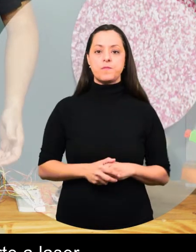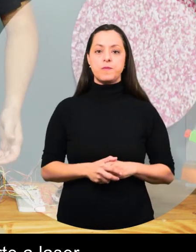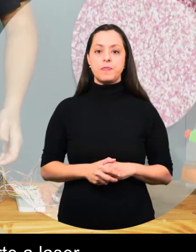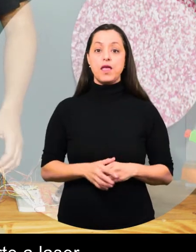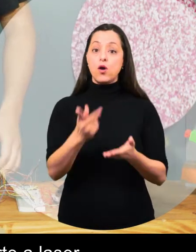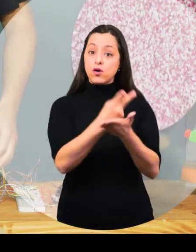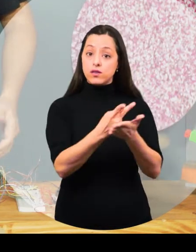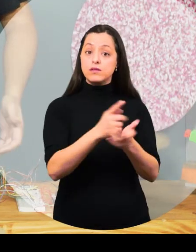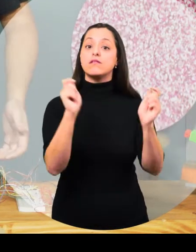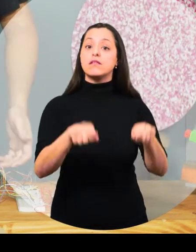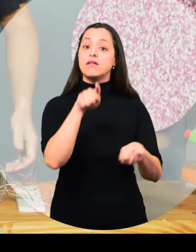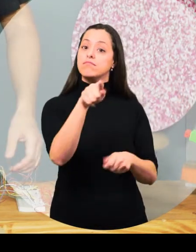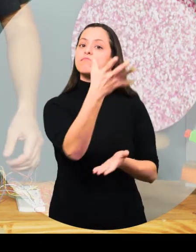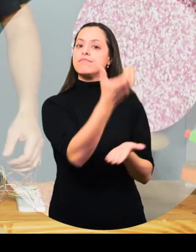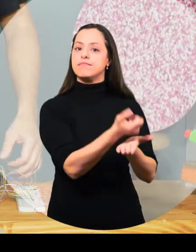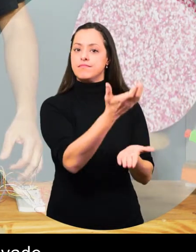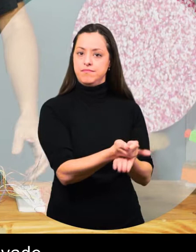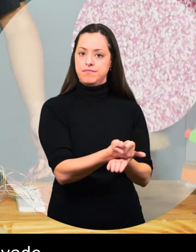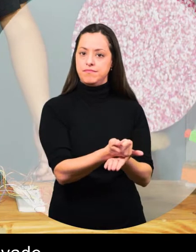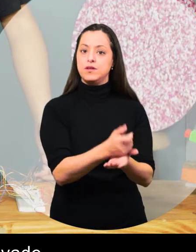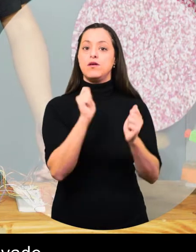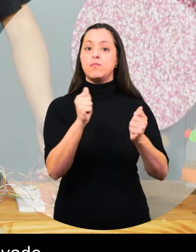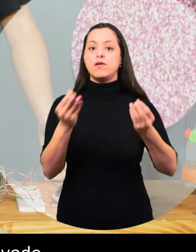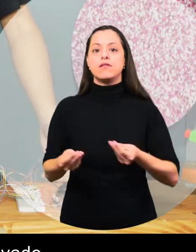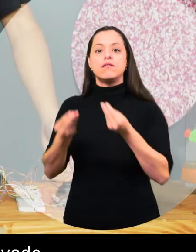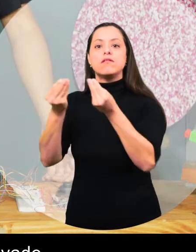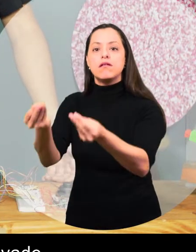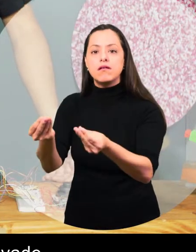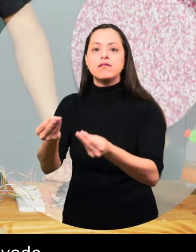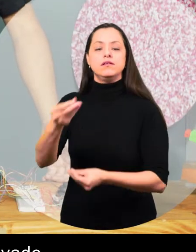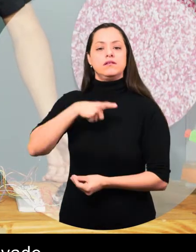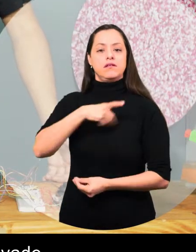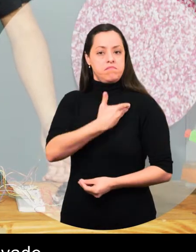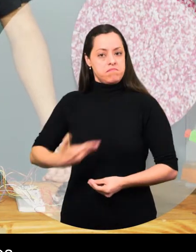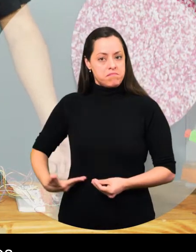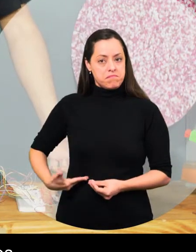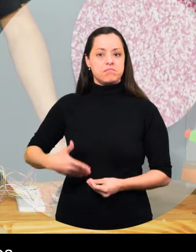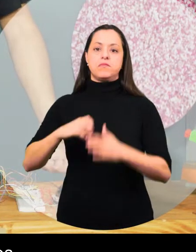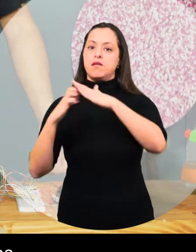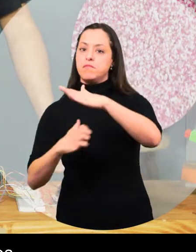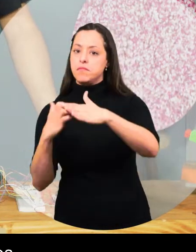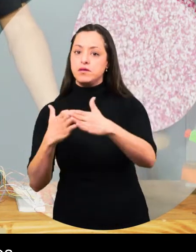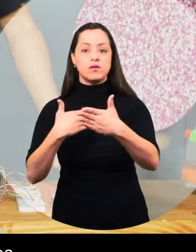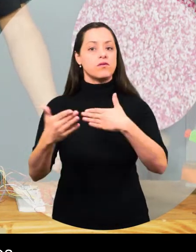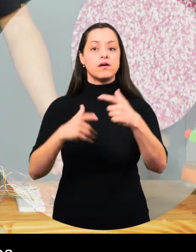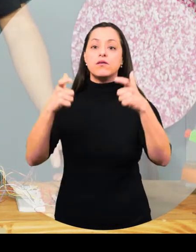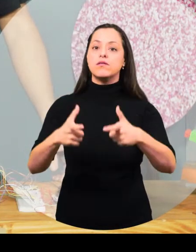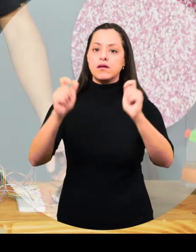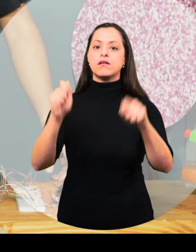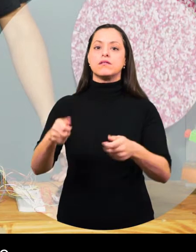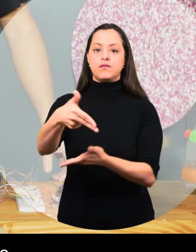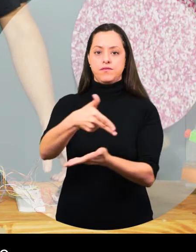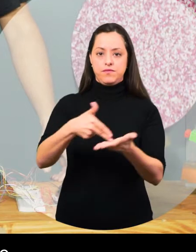as máquinas de corte a laser estão disponíveis para download. Você pode cortá-los em algum FabLab público, privado, makerspaces, ou algum prestador de